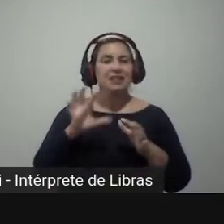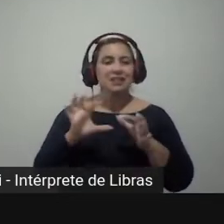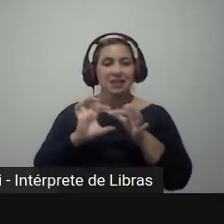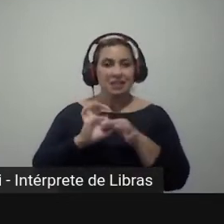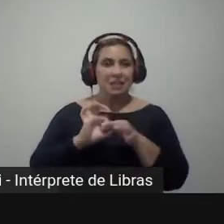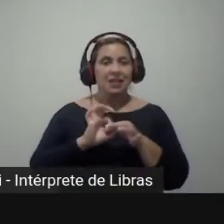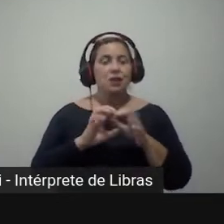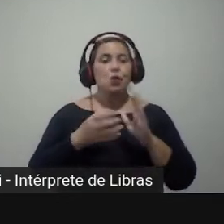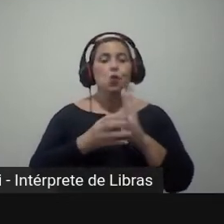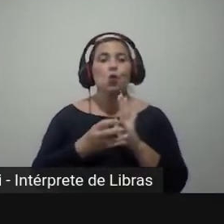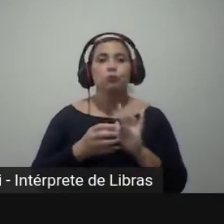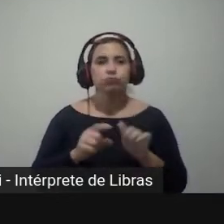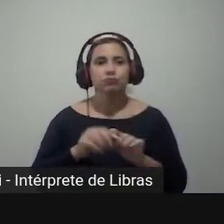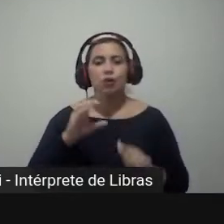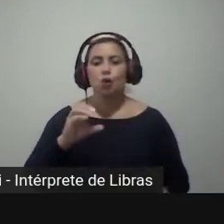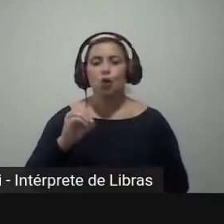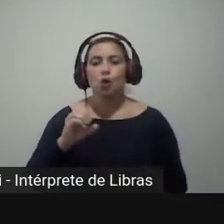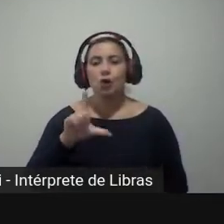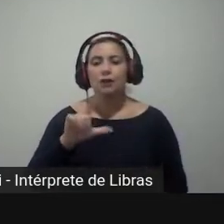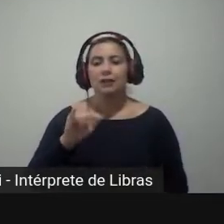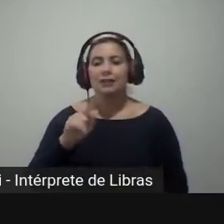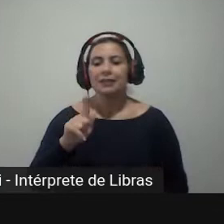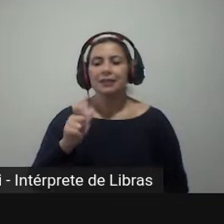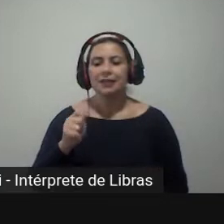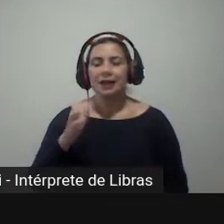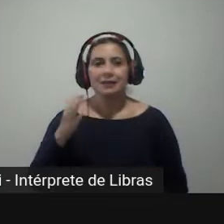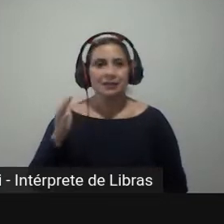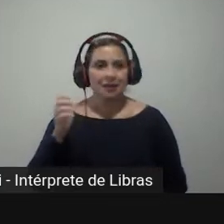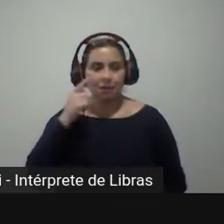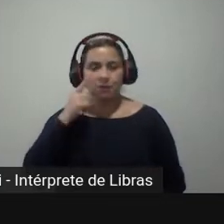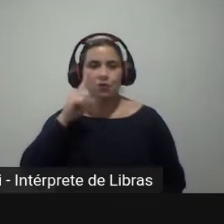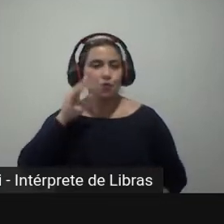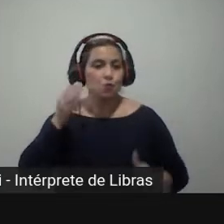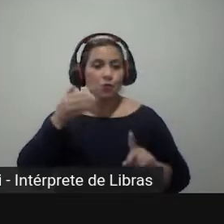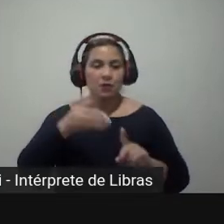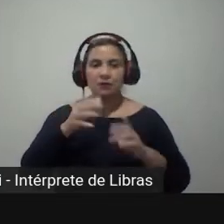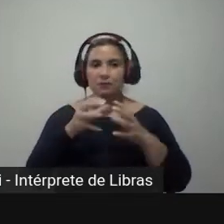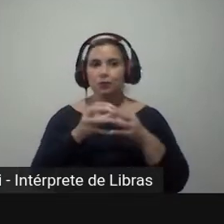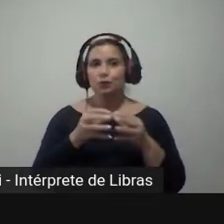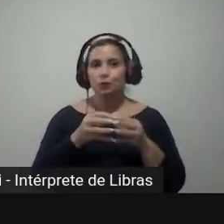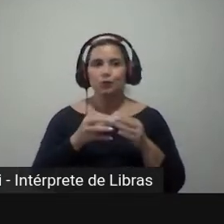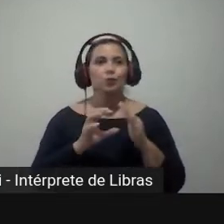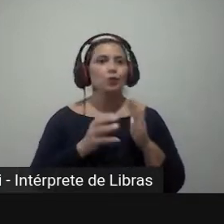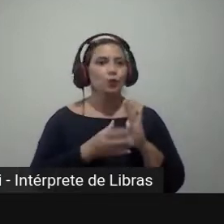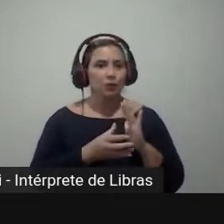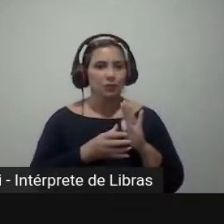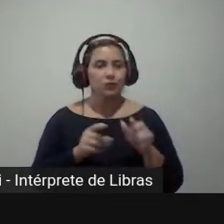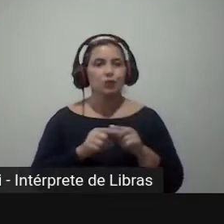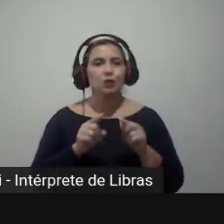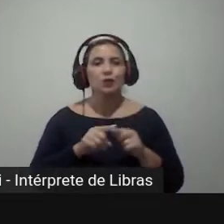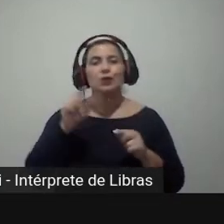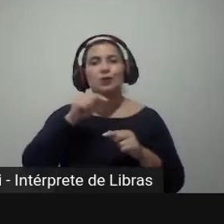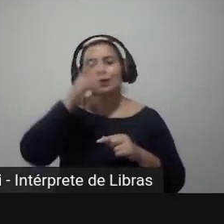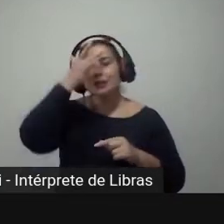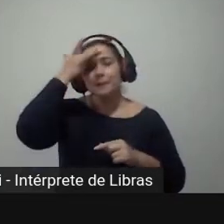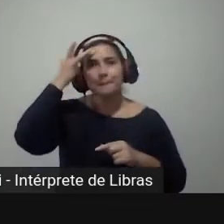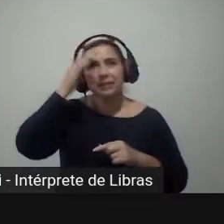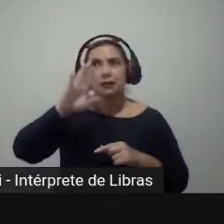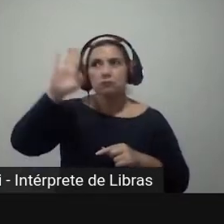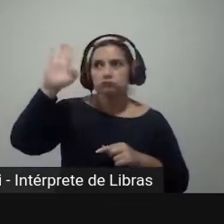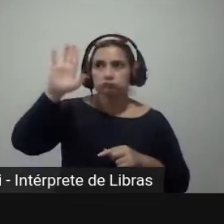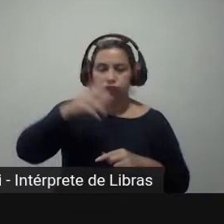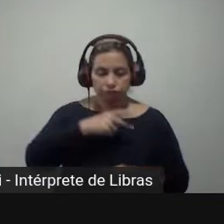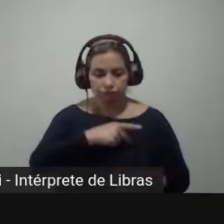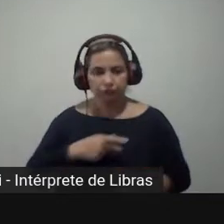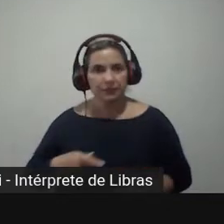que existiam, o efeito coateio atuava só em direção a um partido. Você lançava um candidato a presidente e aquele candidato